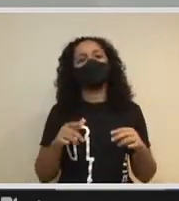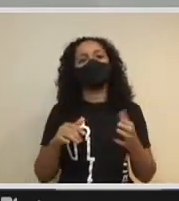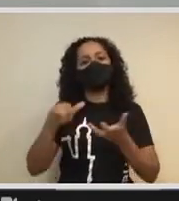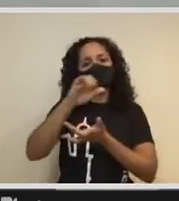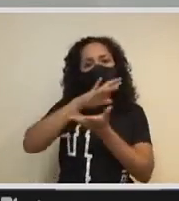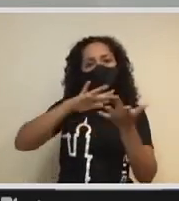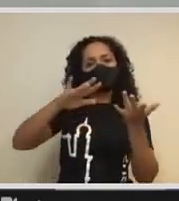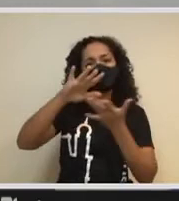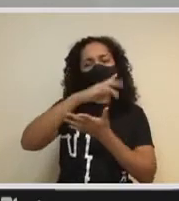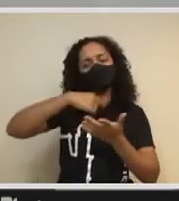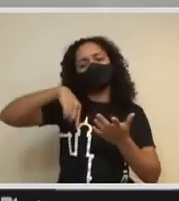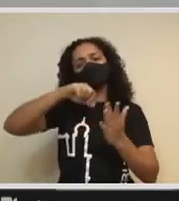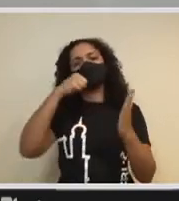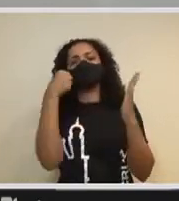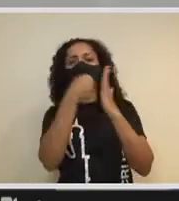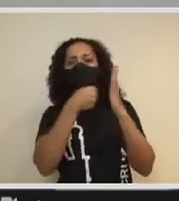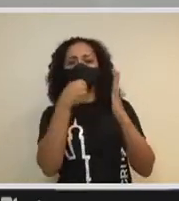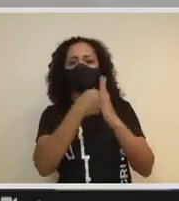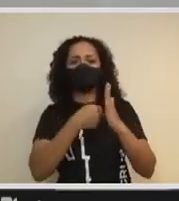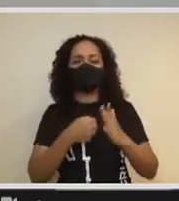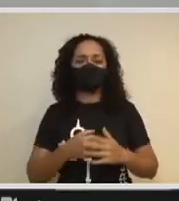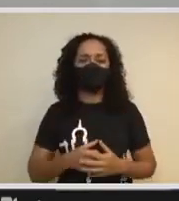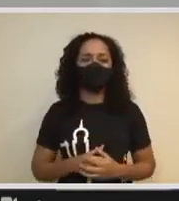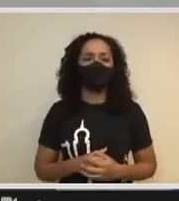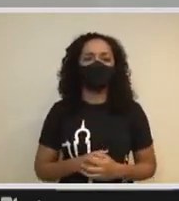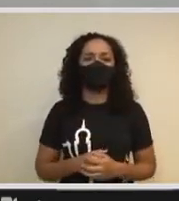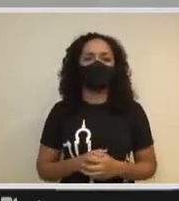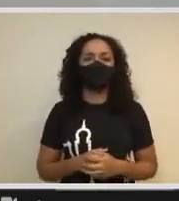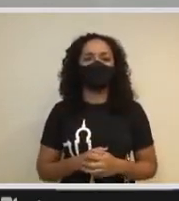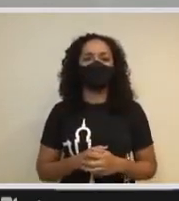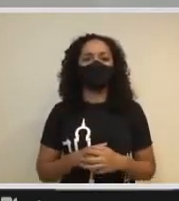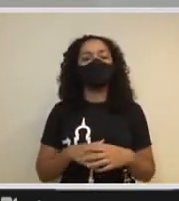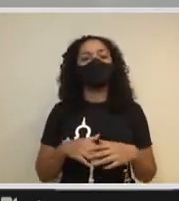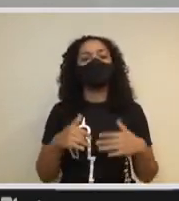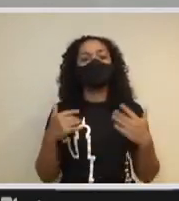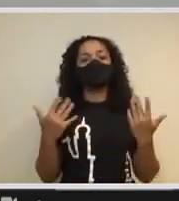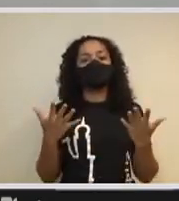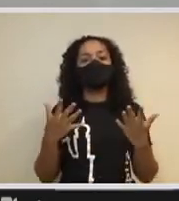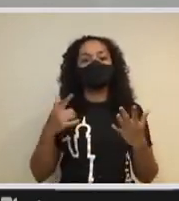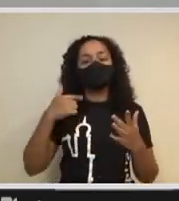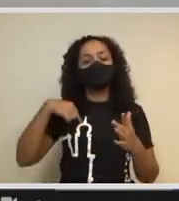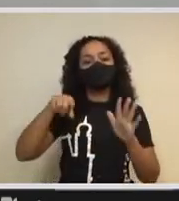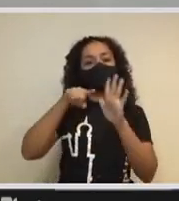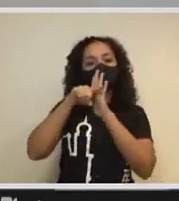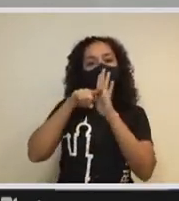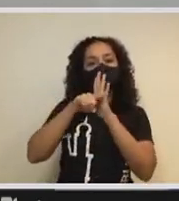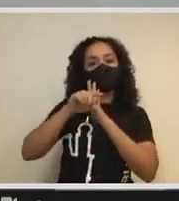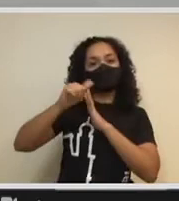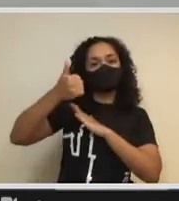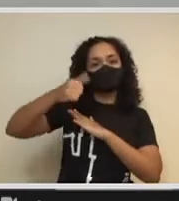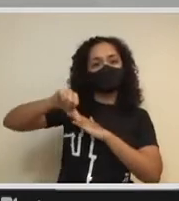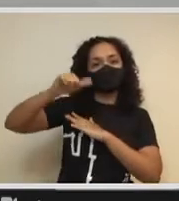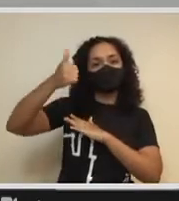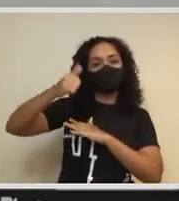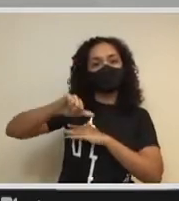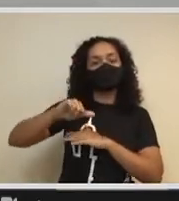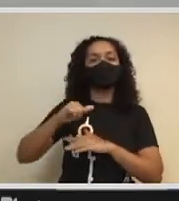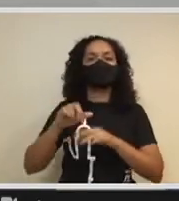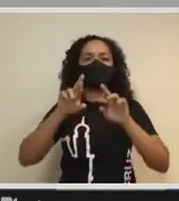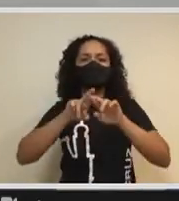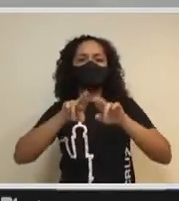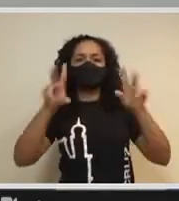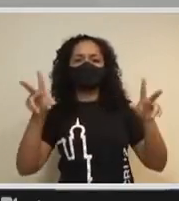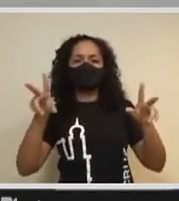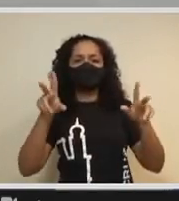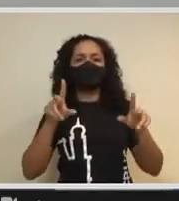que enfrentamos. Então, nós chegamos a uma avaliação da importância de fazer uma diferenciação mesmo